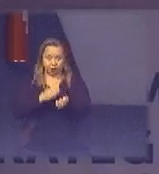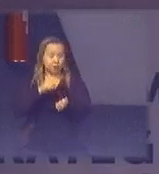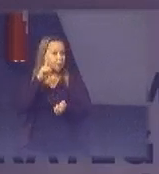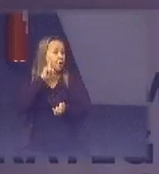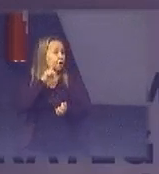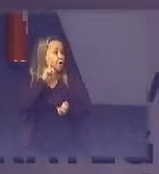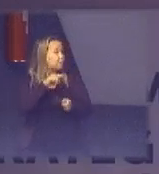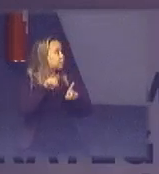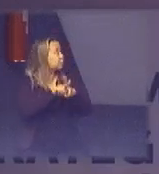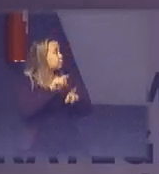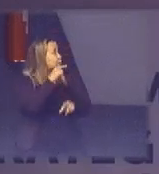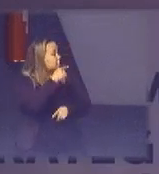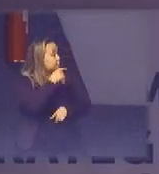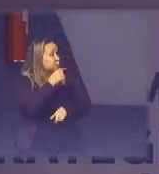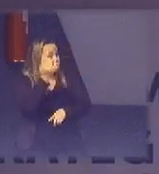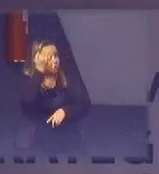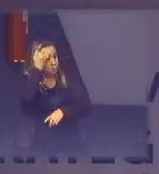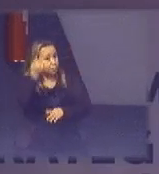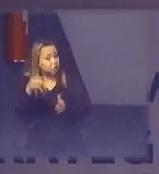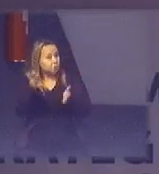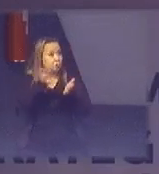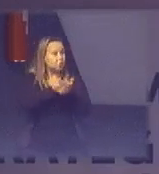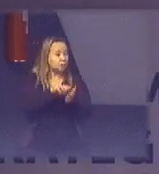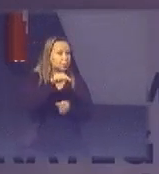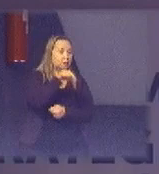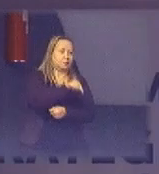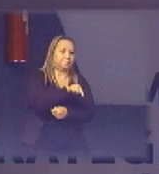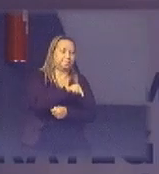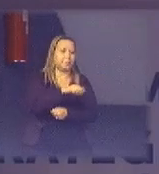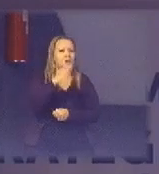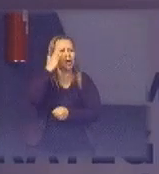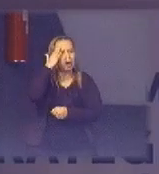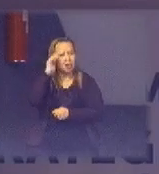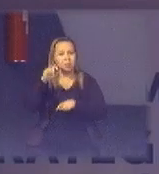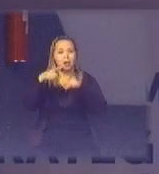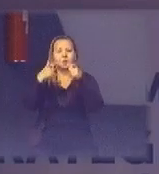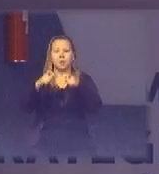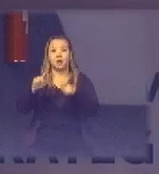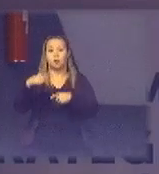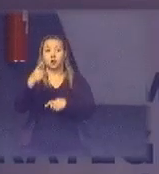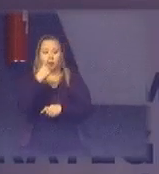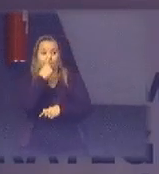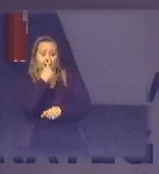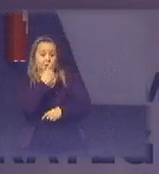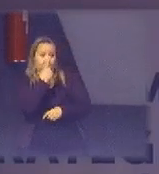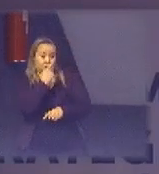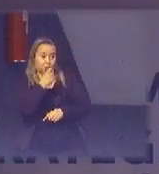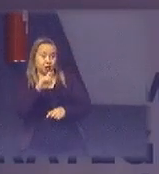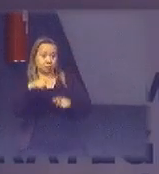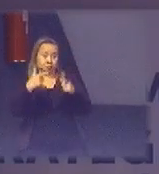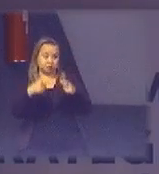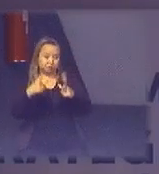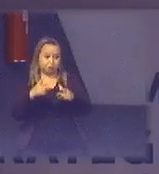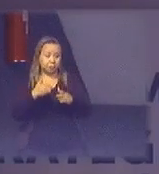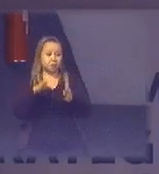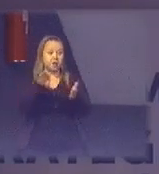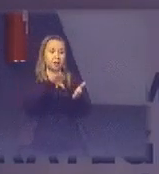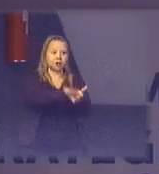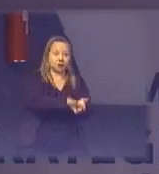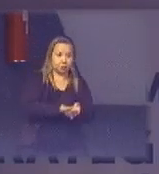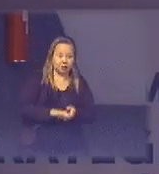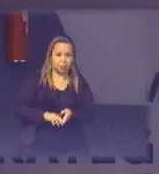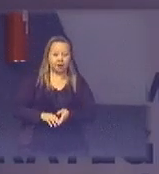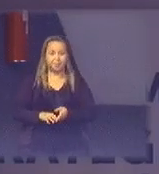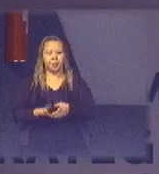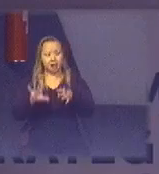ideia é essa a gente chegar aqui a gente saber o deslocamento desse resíduo saber de onde ele vem para onde ele vai para pensar casar a